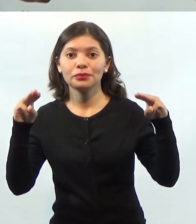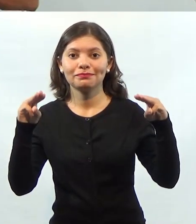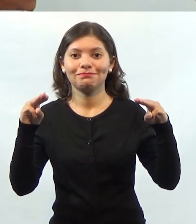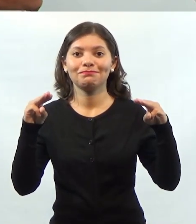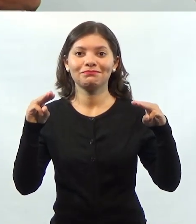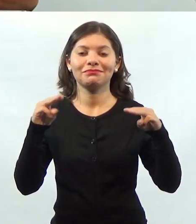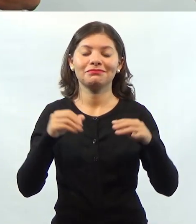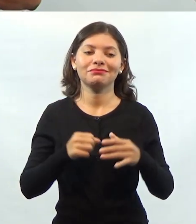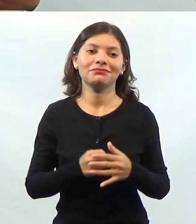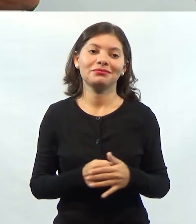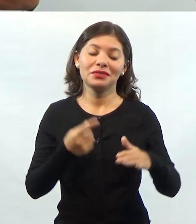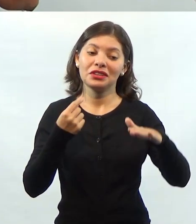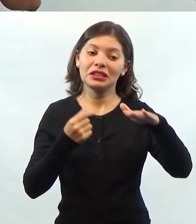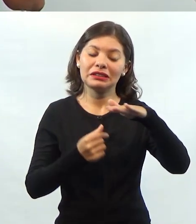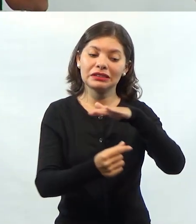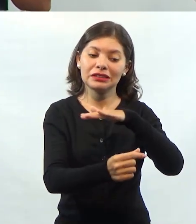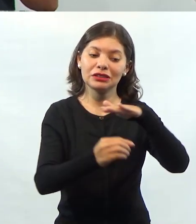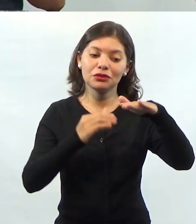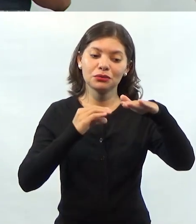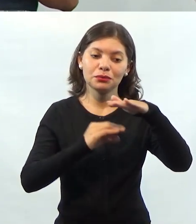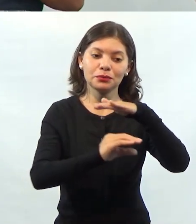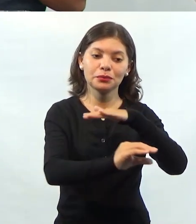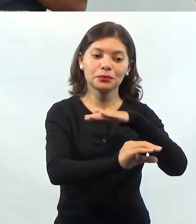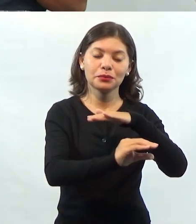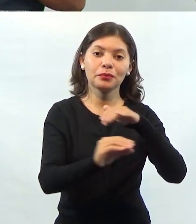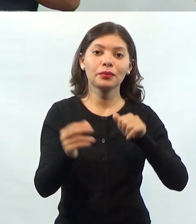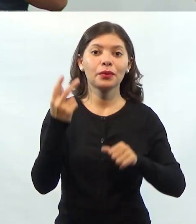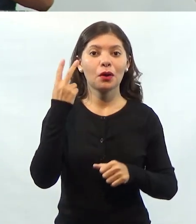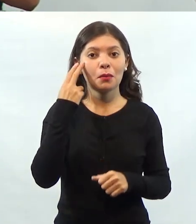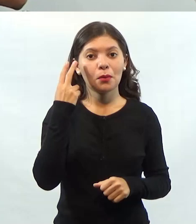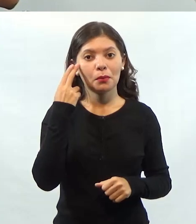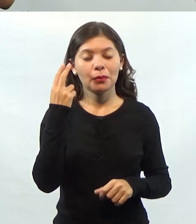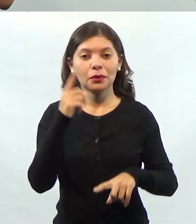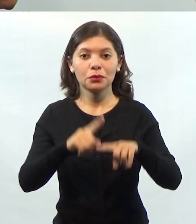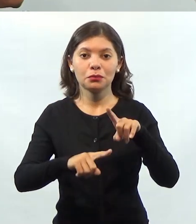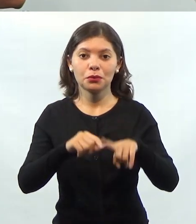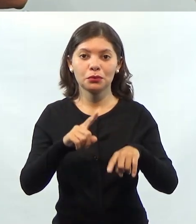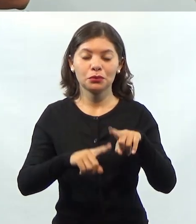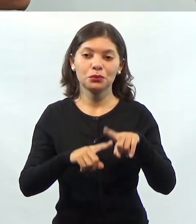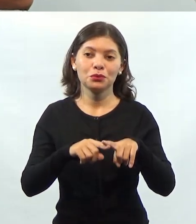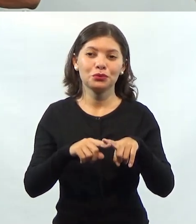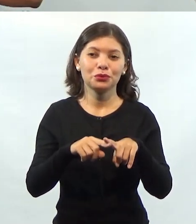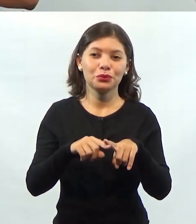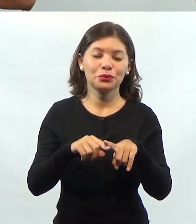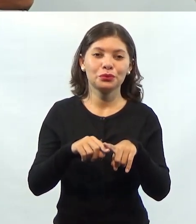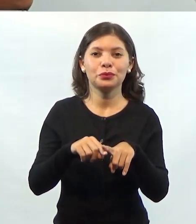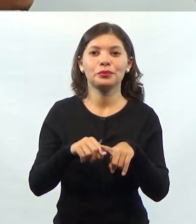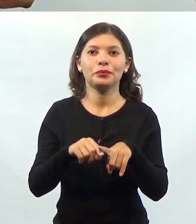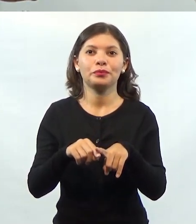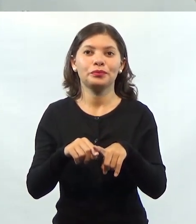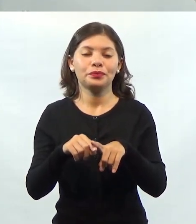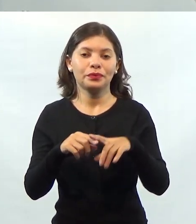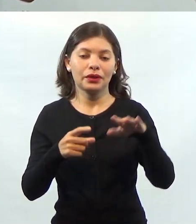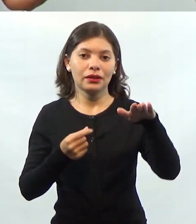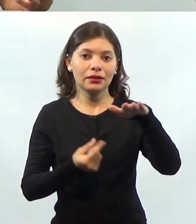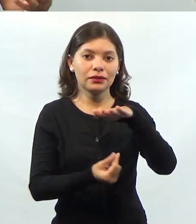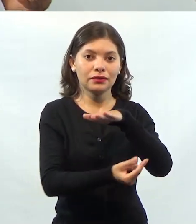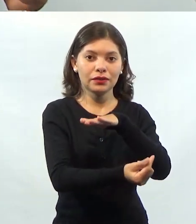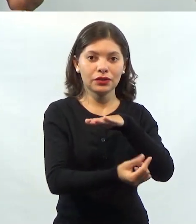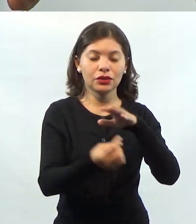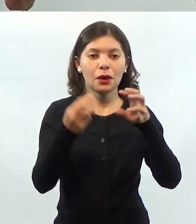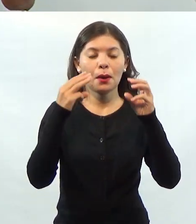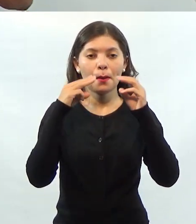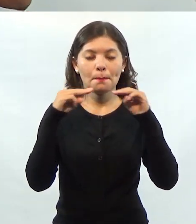com que esse produto cresça no mercado. Normalmente, nesse ponto, o produto dá prejuízo, porque a empresa investe em marketing, investe em